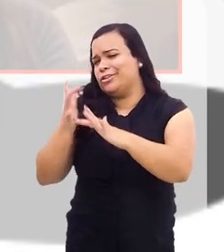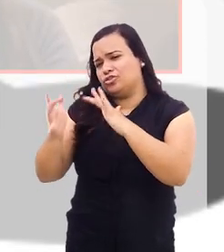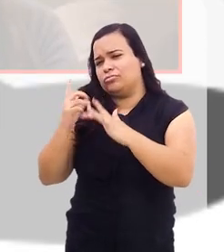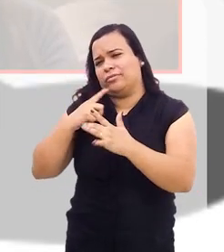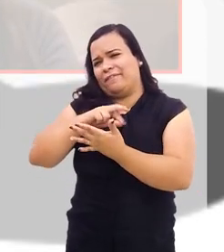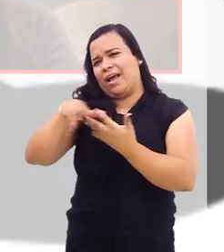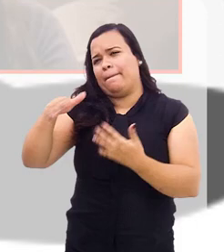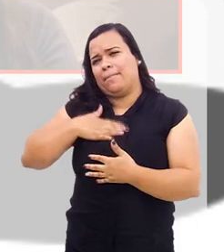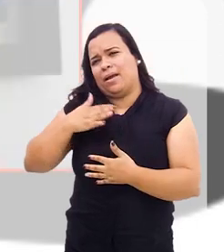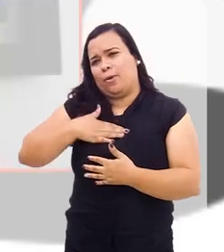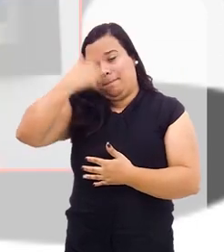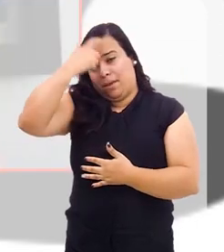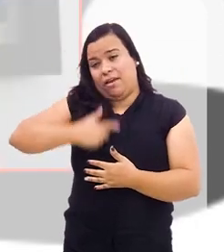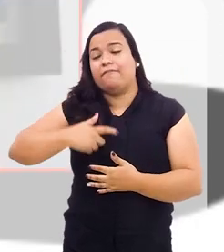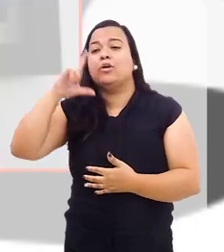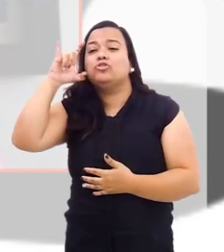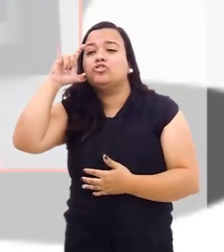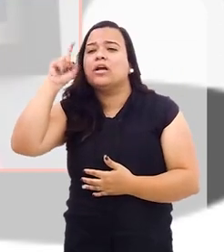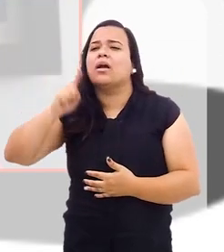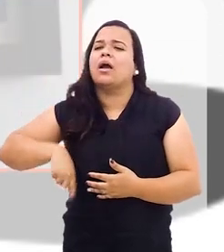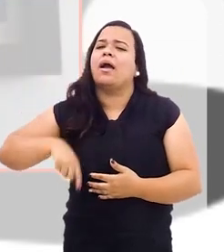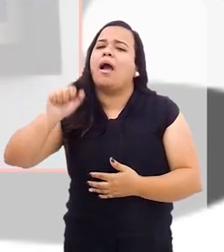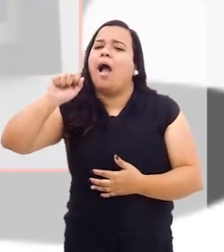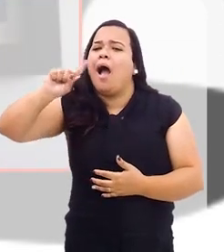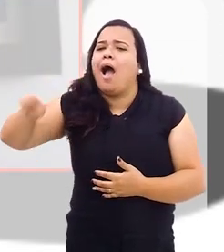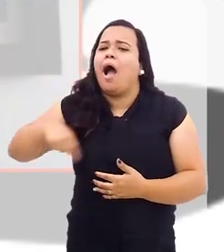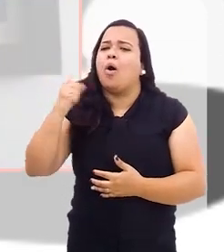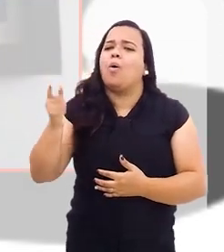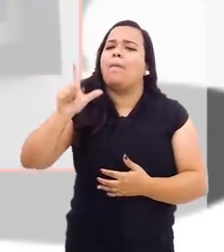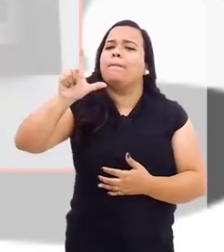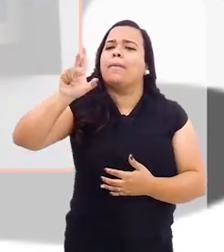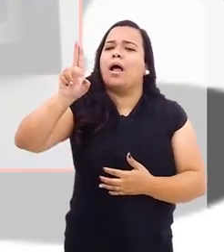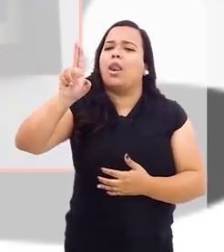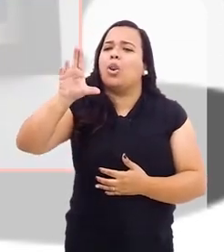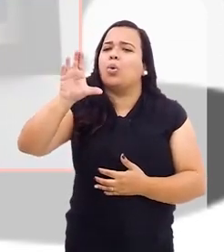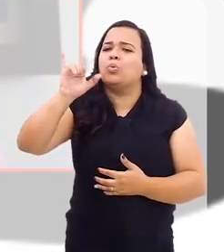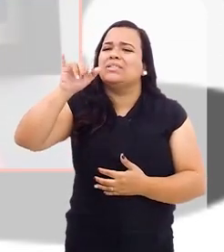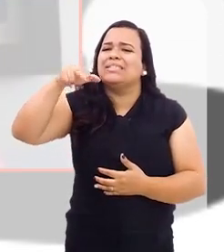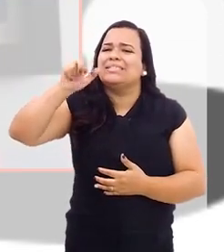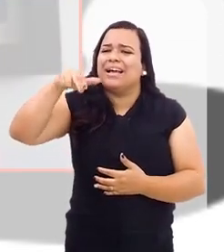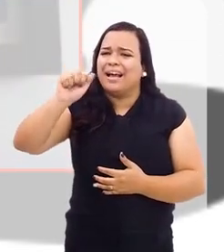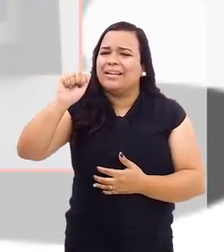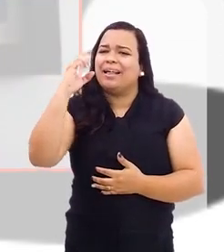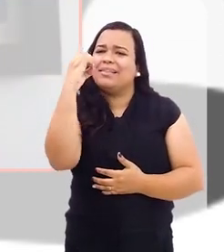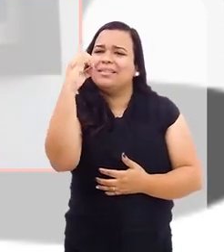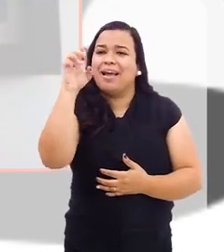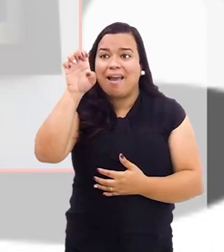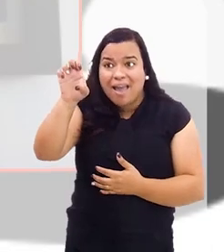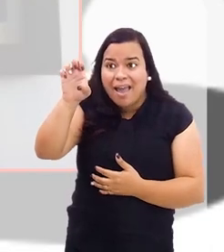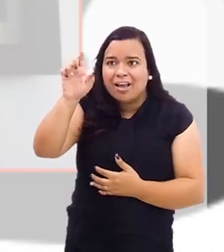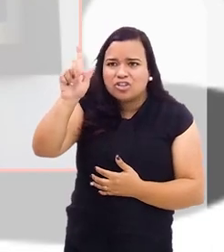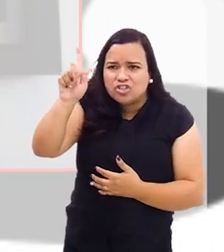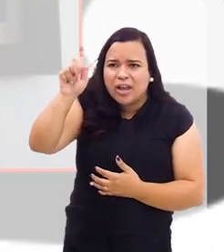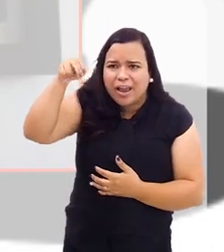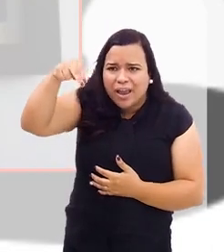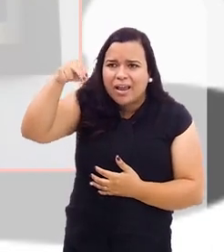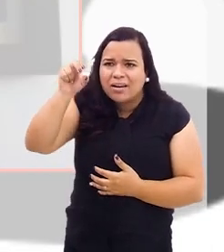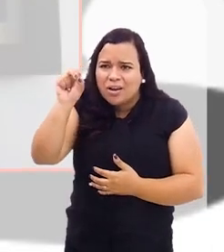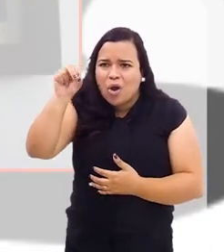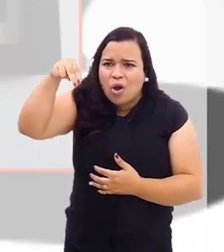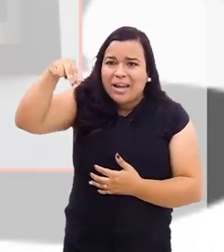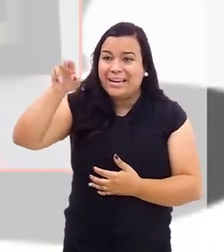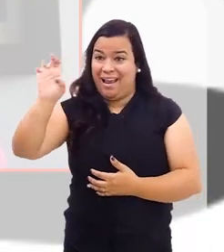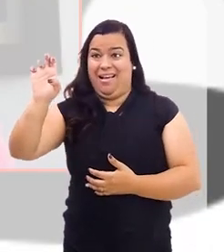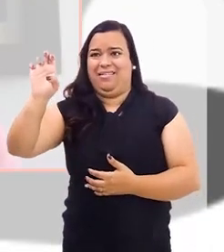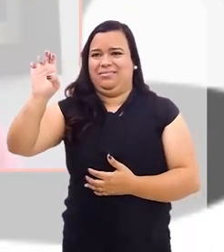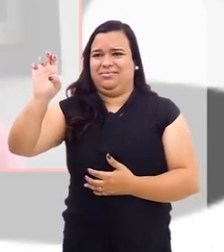redes, né? O meu perfil no Instagram é arroba Luciana Degnone, é Luciana D-E-G-N-O-N-E.